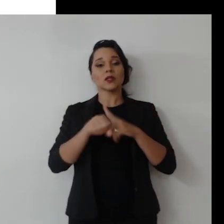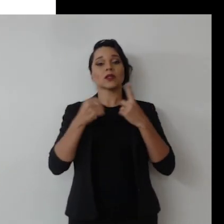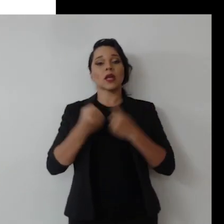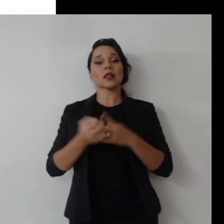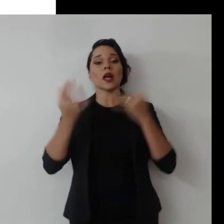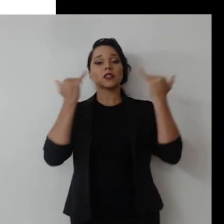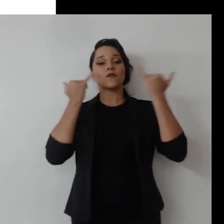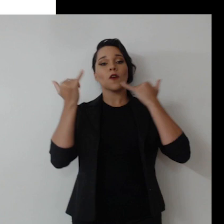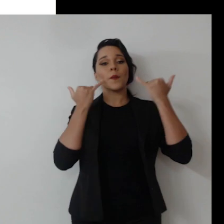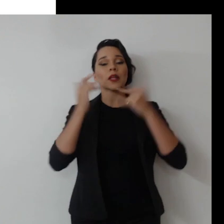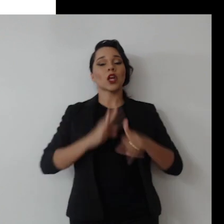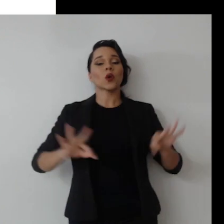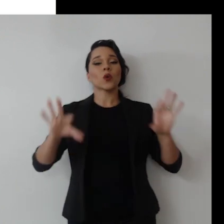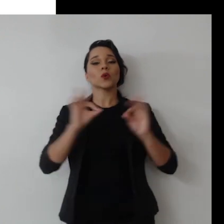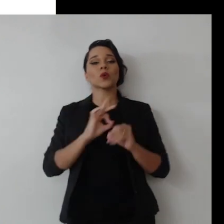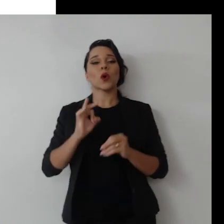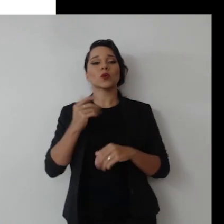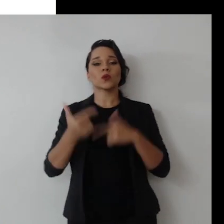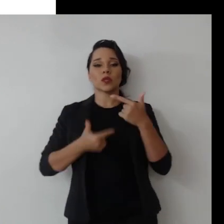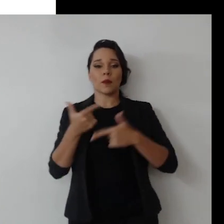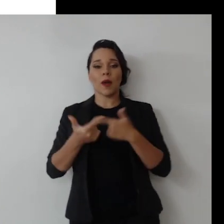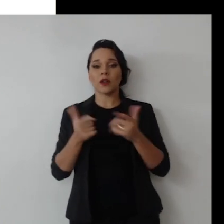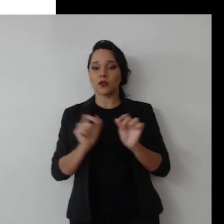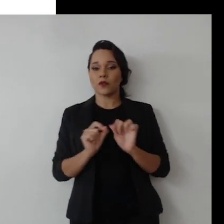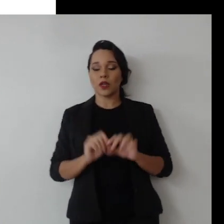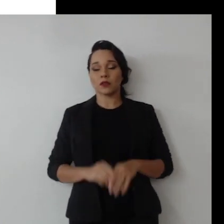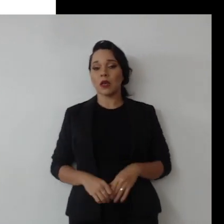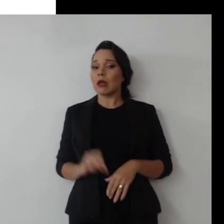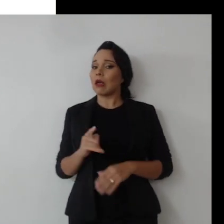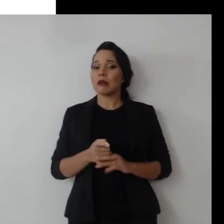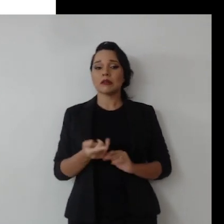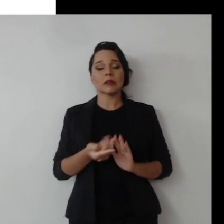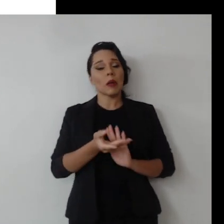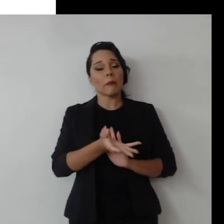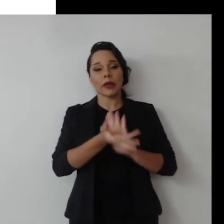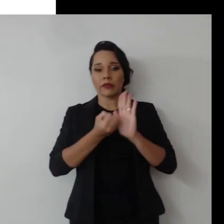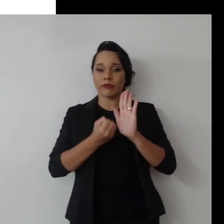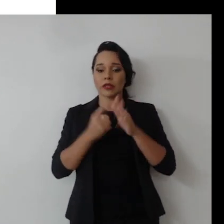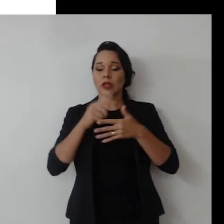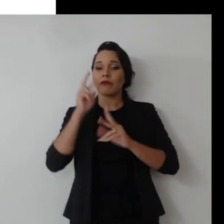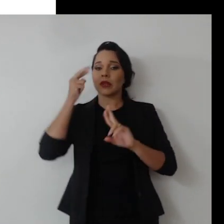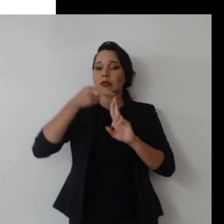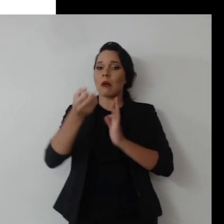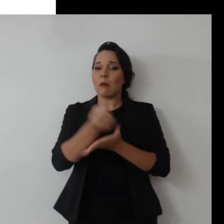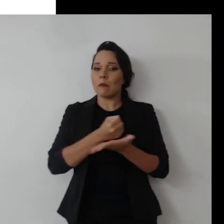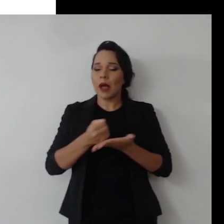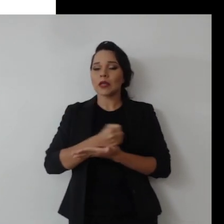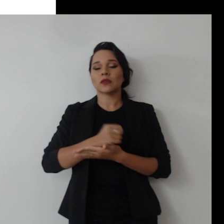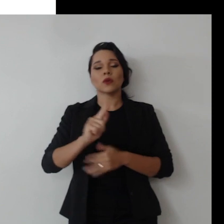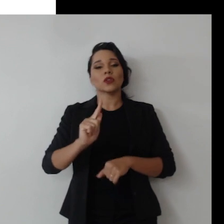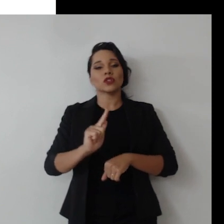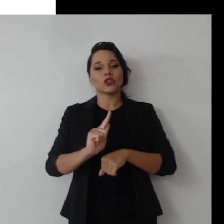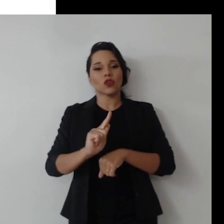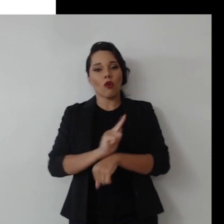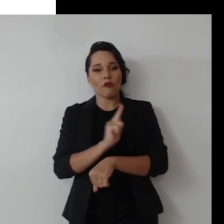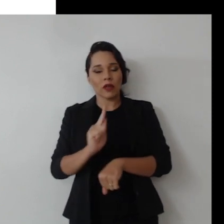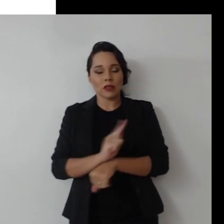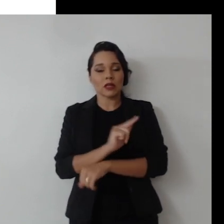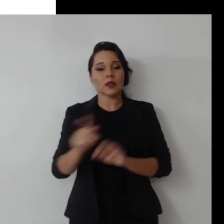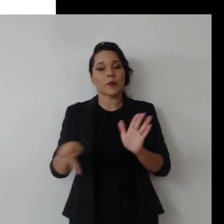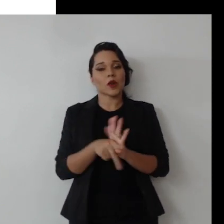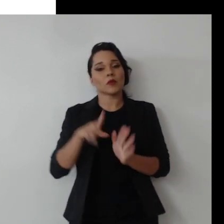informada acerca de todas as decisões tomadas. Basicamente, esses benefícios eu tirei do referencial básico de governança do TCU.